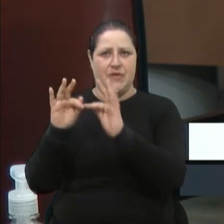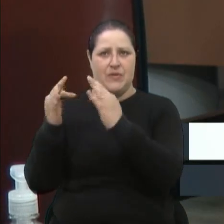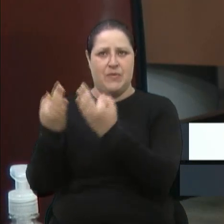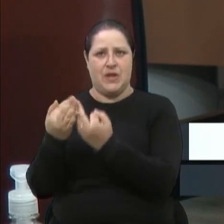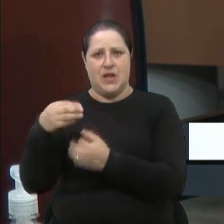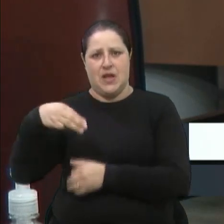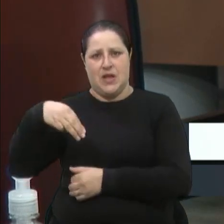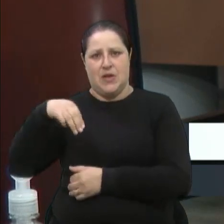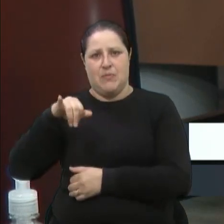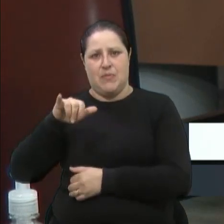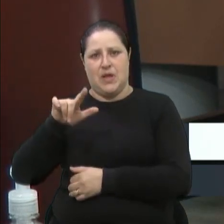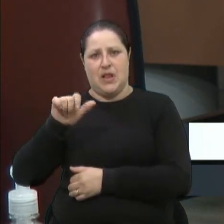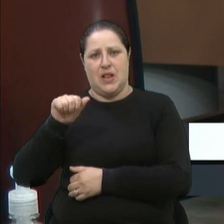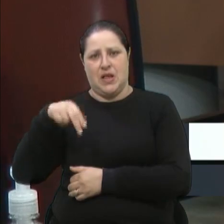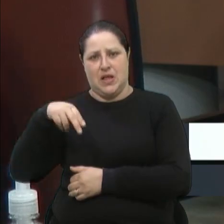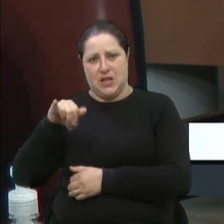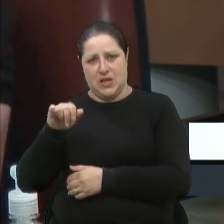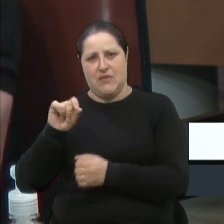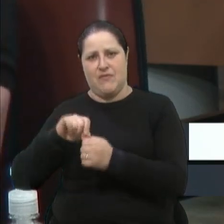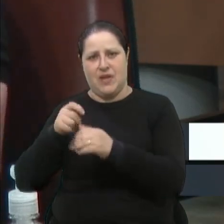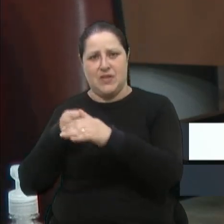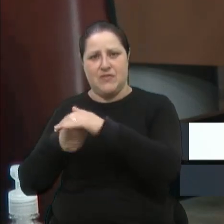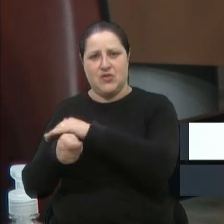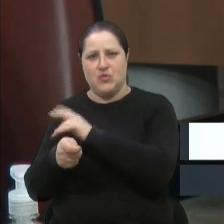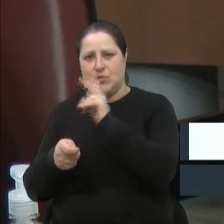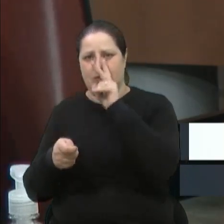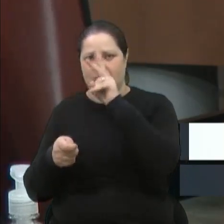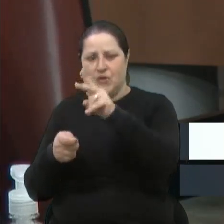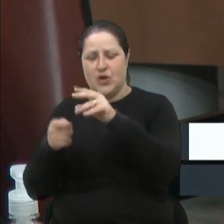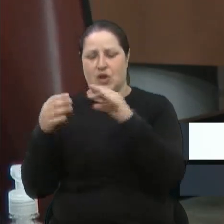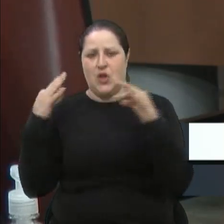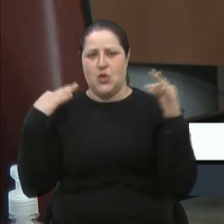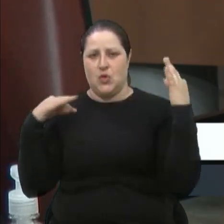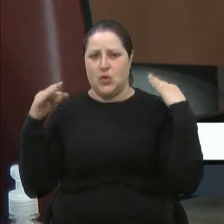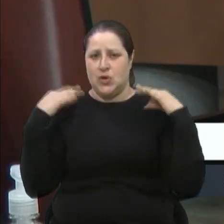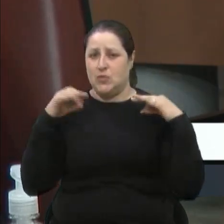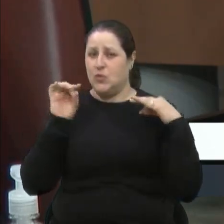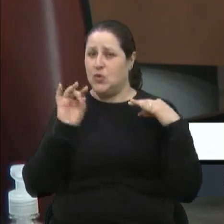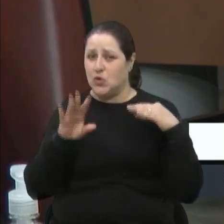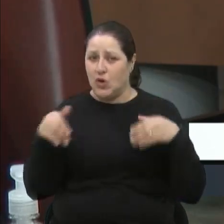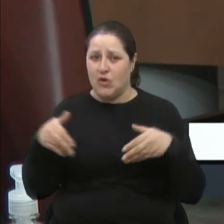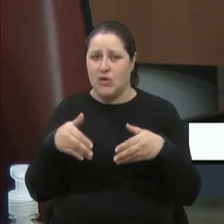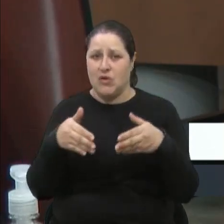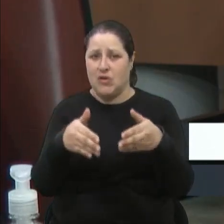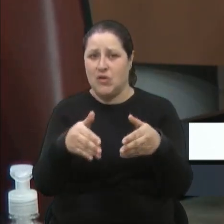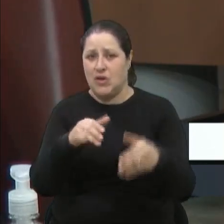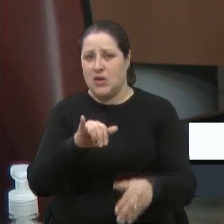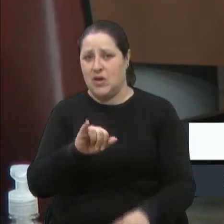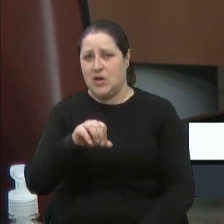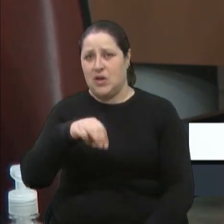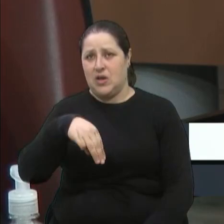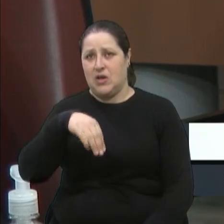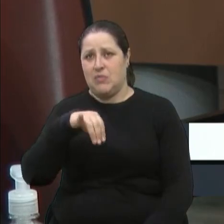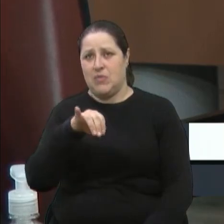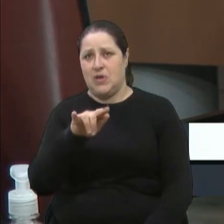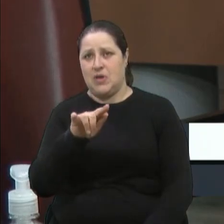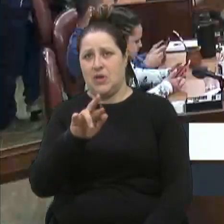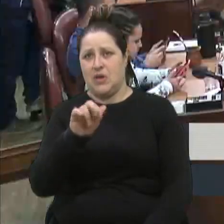investimento forte em turismo, falando só de estrada do imigrante. Aí tu oferece,